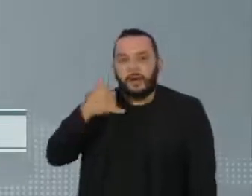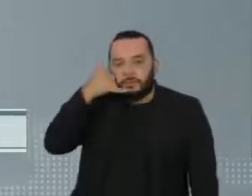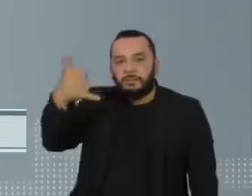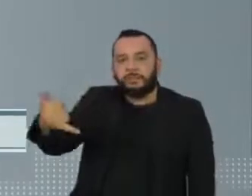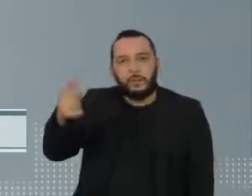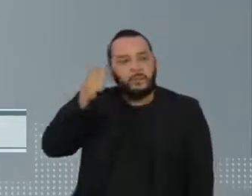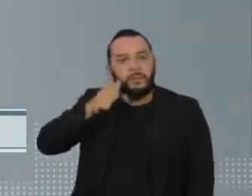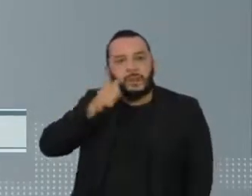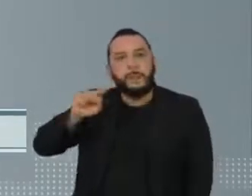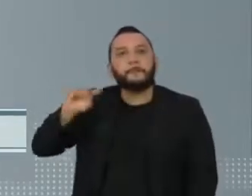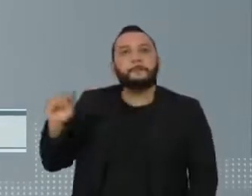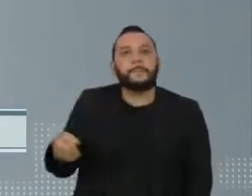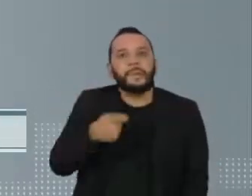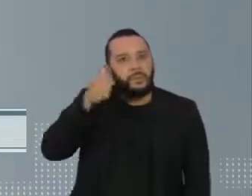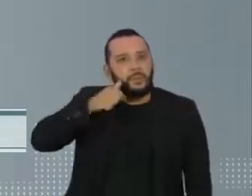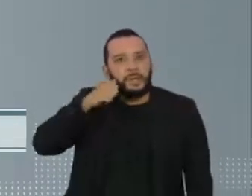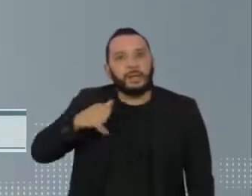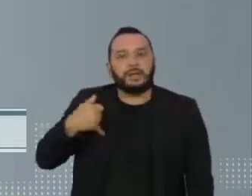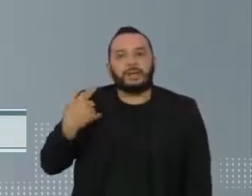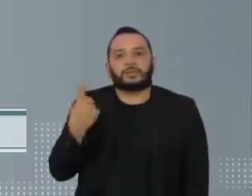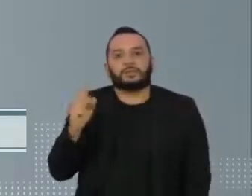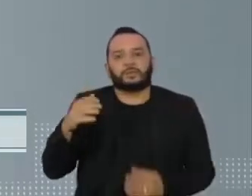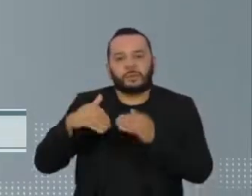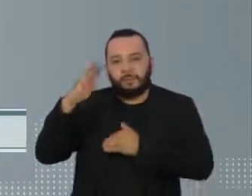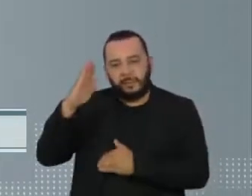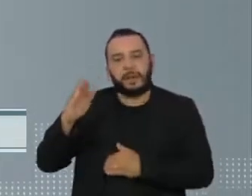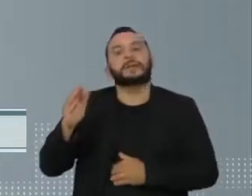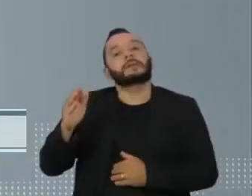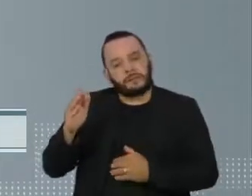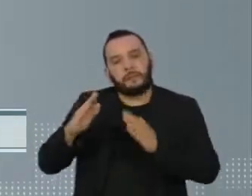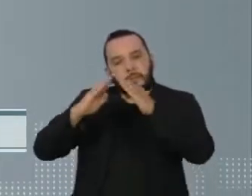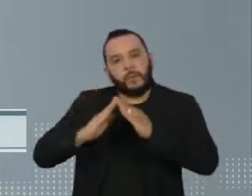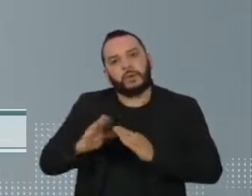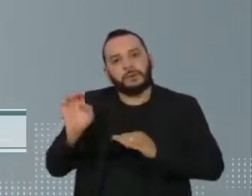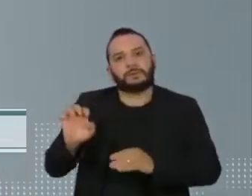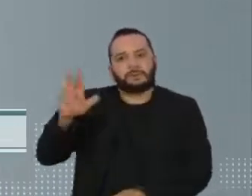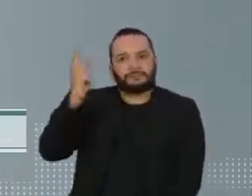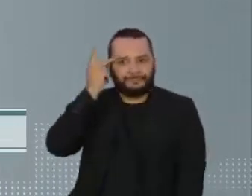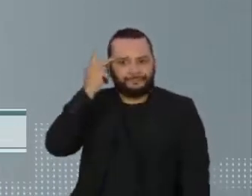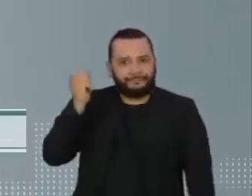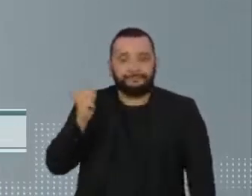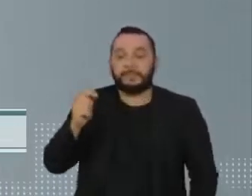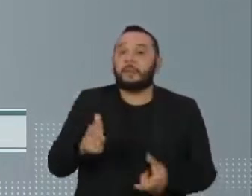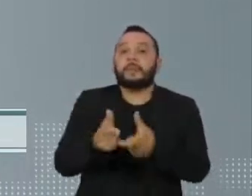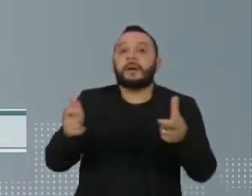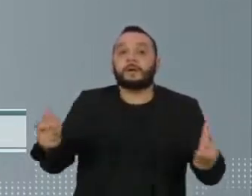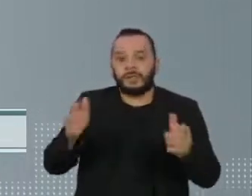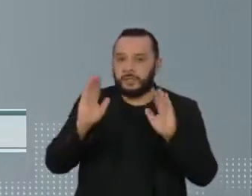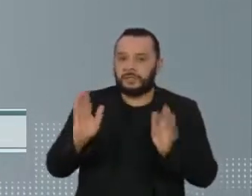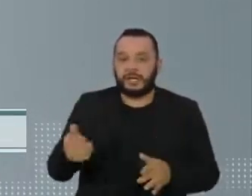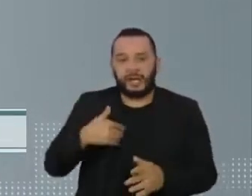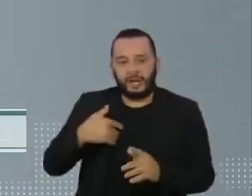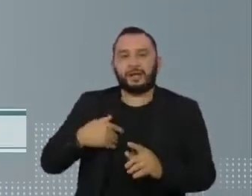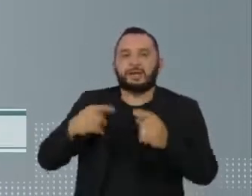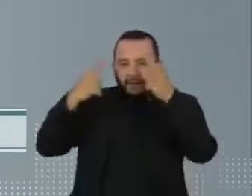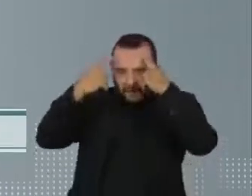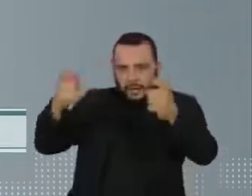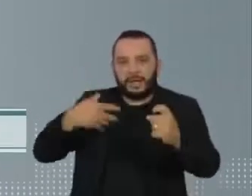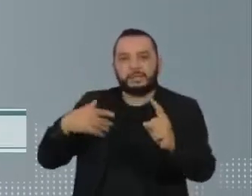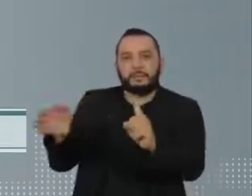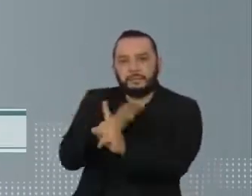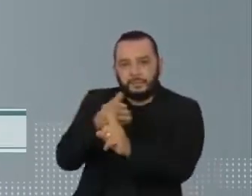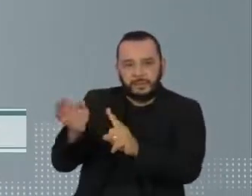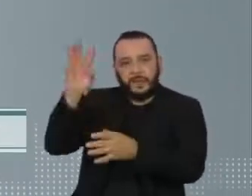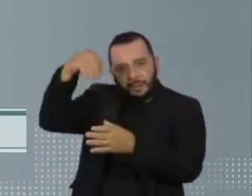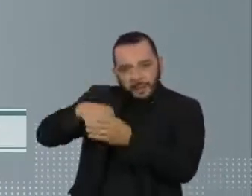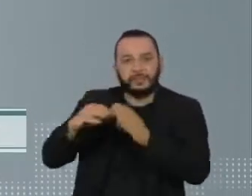mil mulheres com mais de 18 anos que moram no estado de São Paulo. Para a maioria, as agressões dentro de